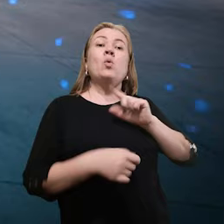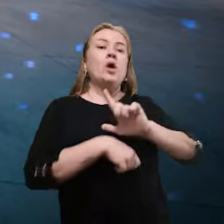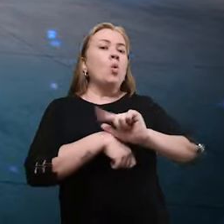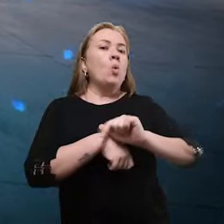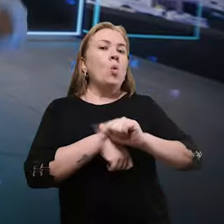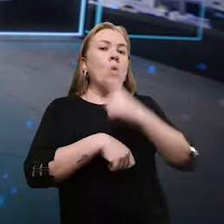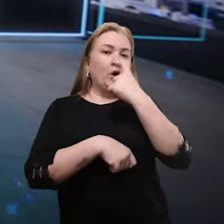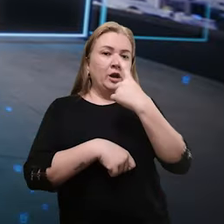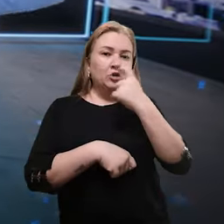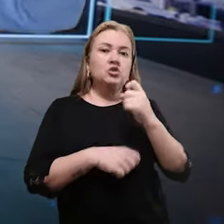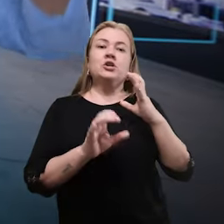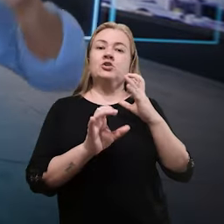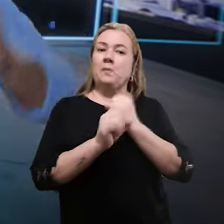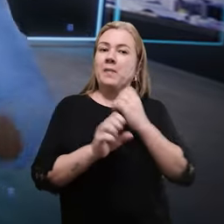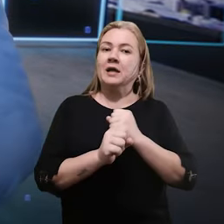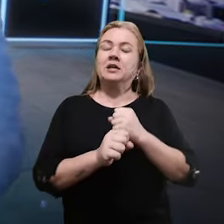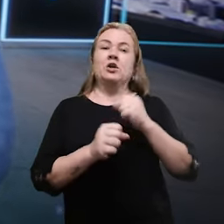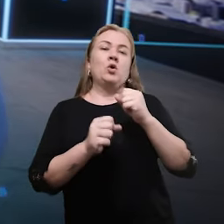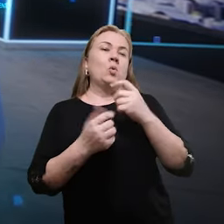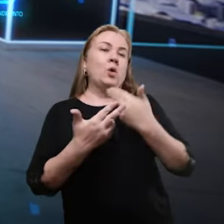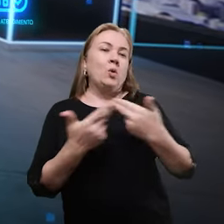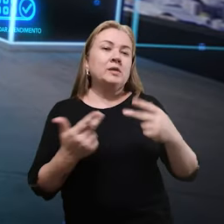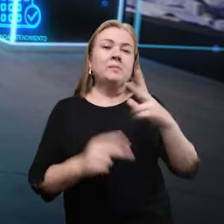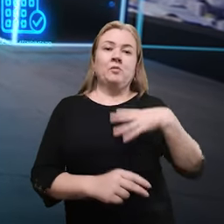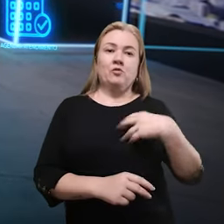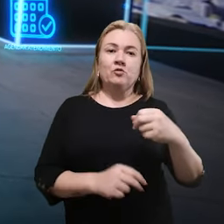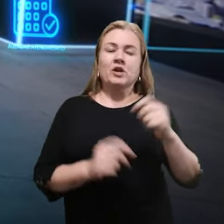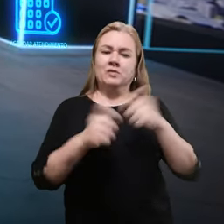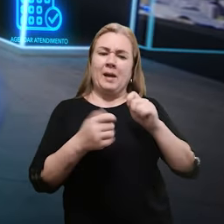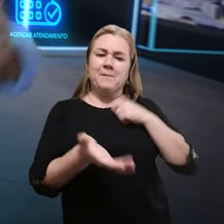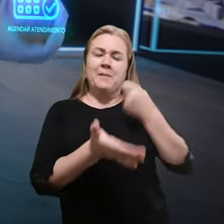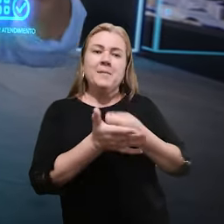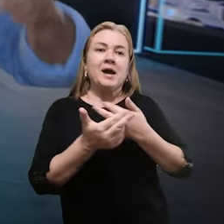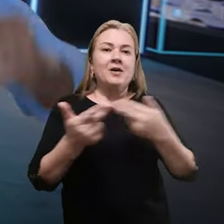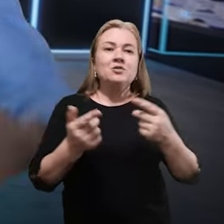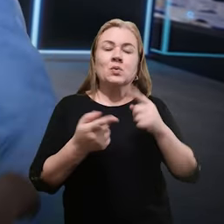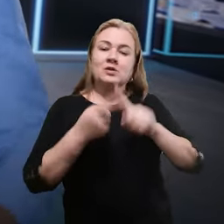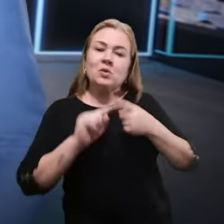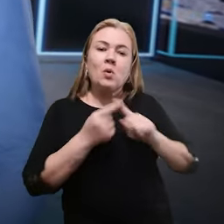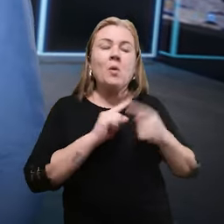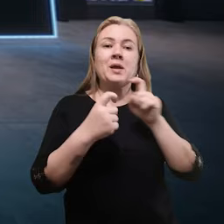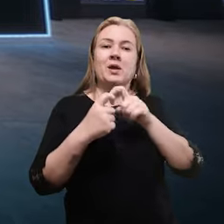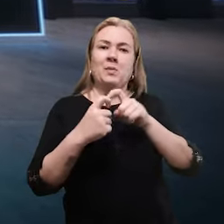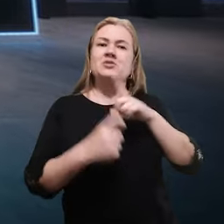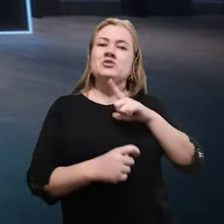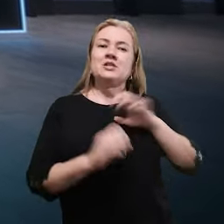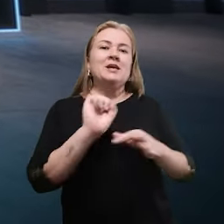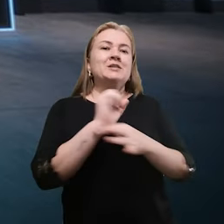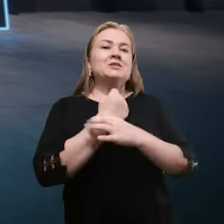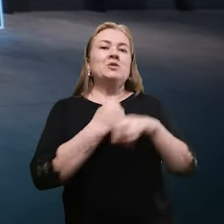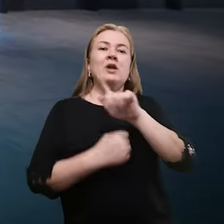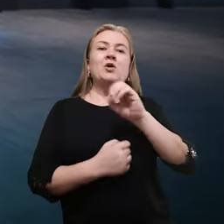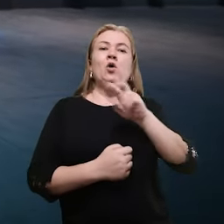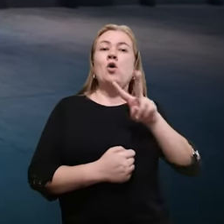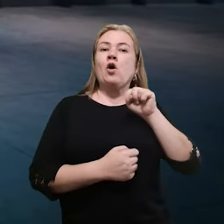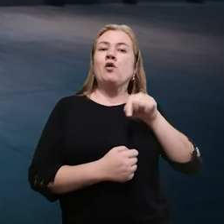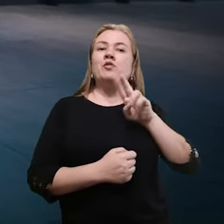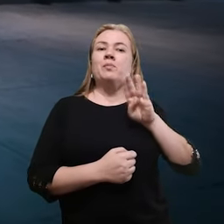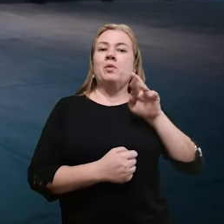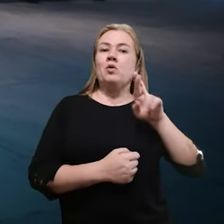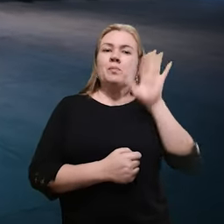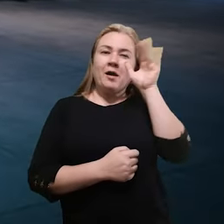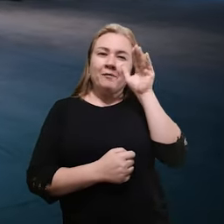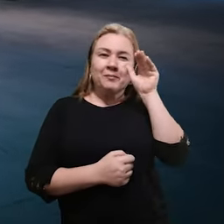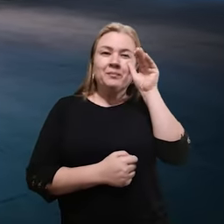coleta de lixo, matrículas e notas dos filhos, negocia débitos ou marca uma consulta. E tem segurança do acesso gov